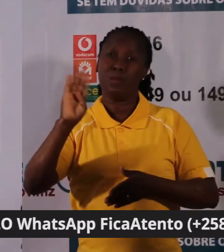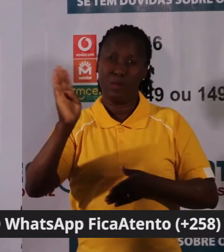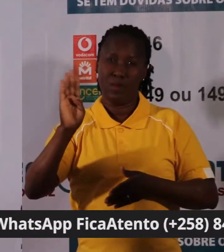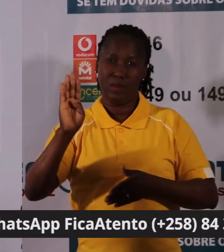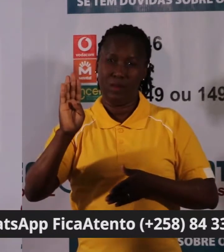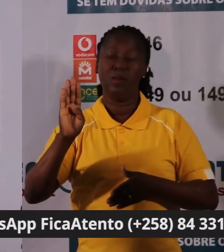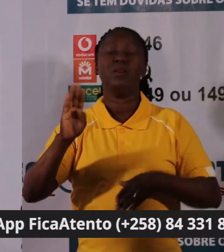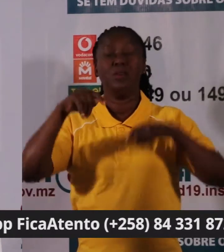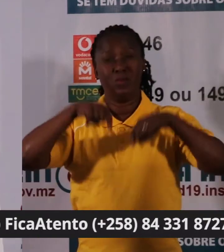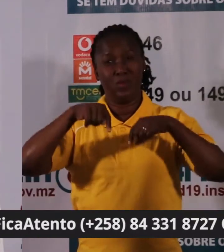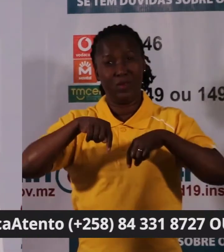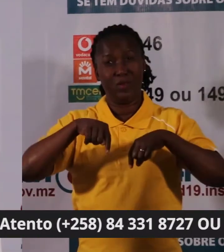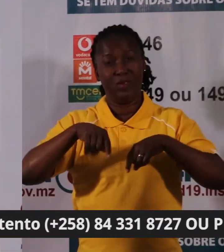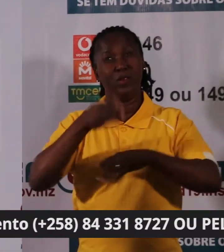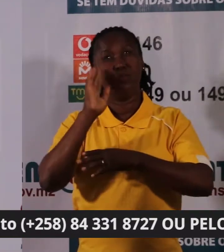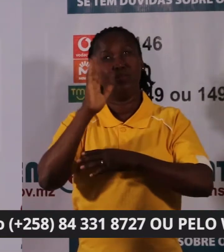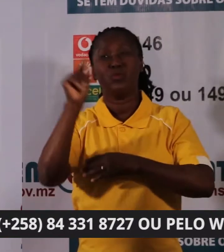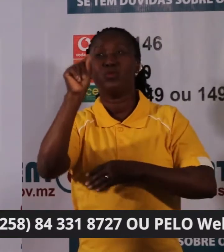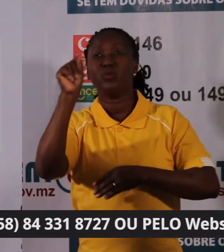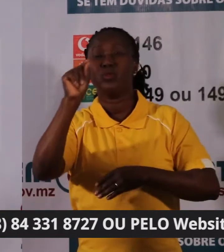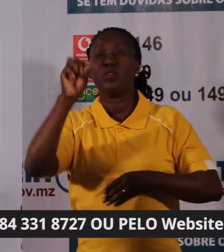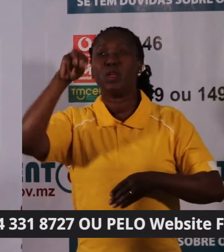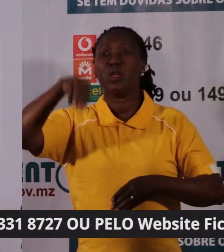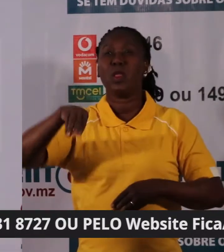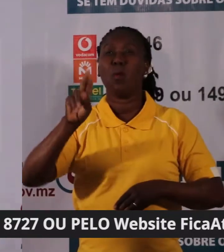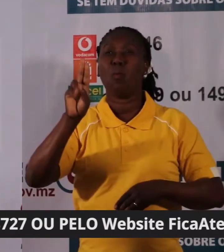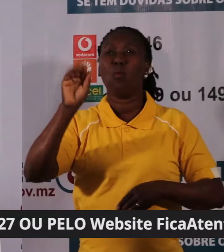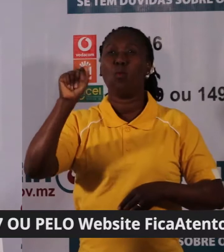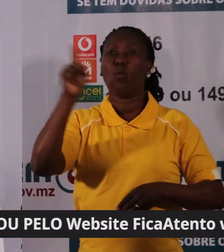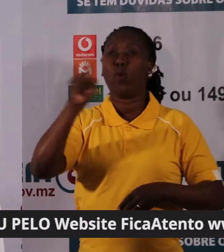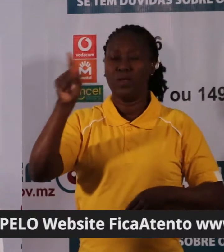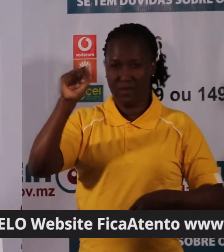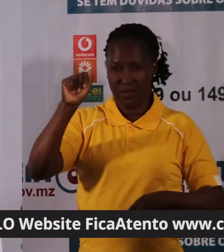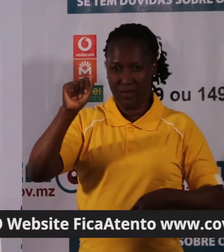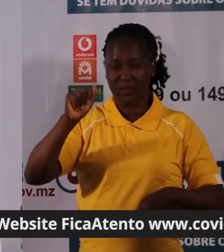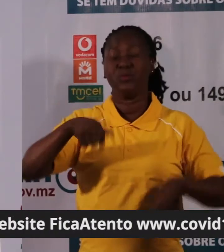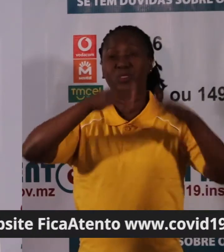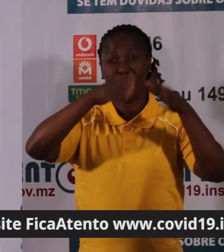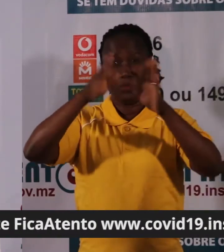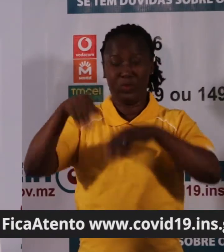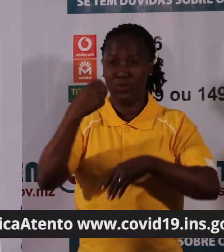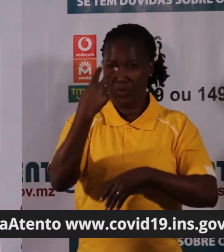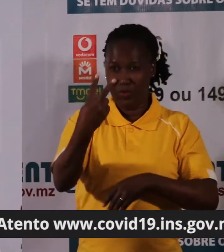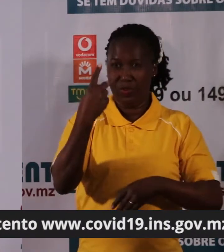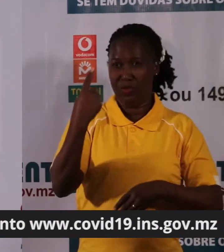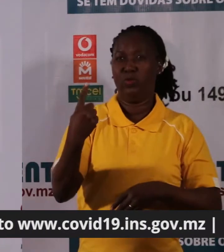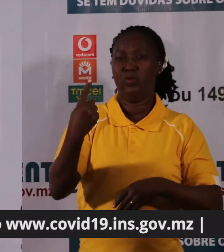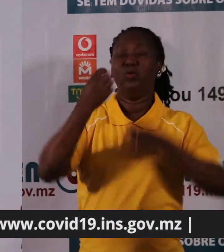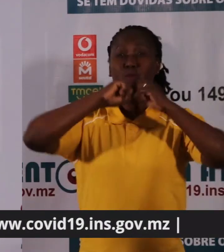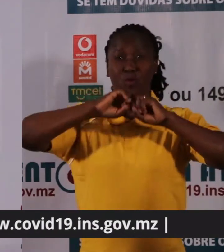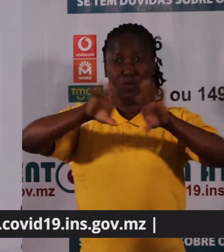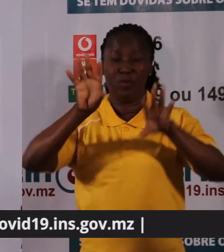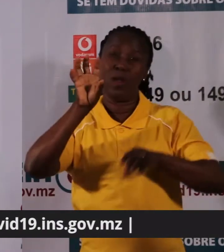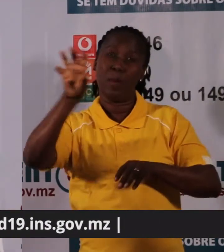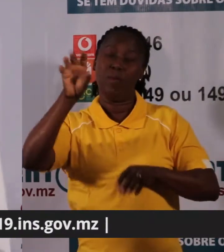falamos especificamente do distrito de Manza. 21 casos são reportados